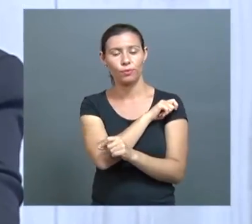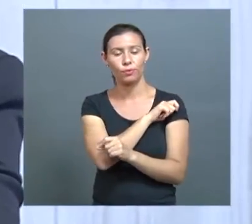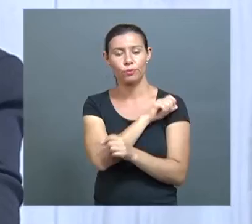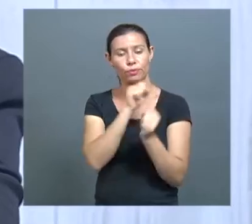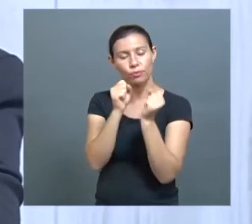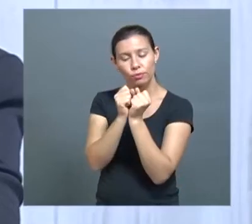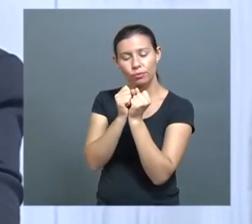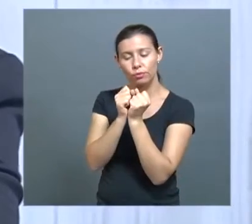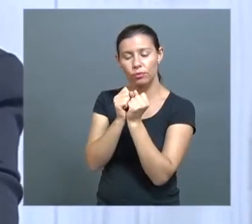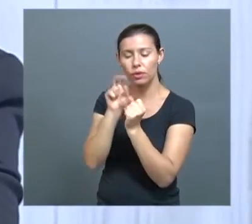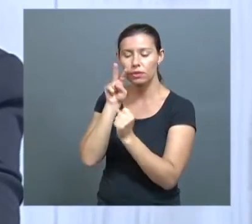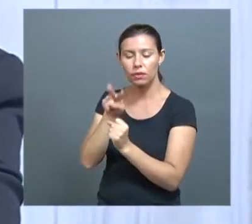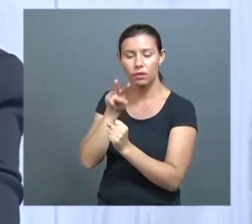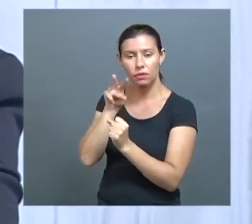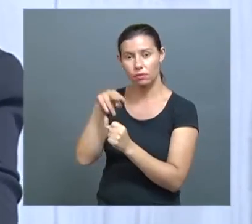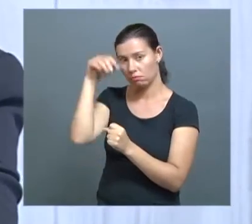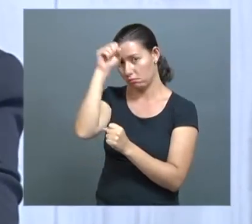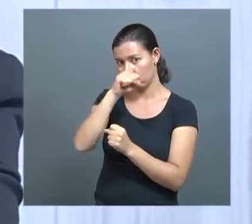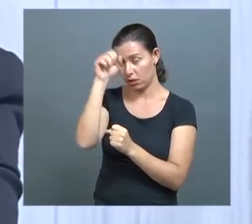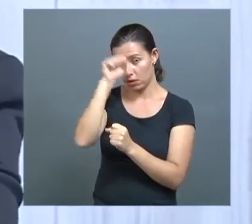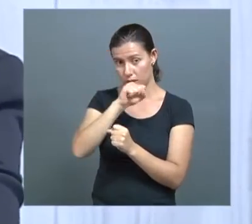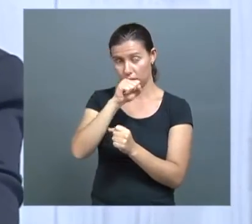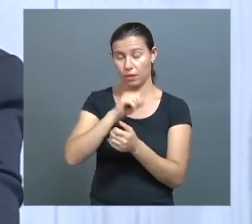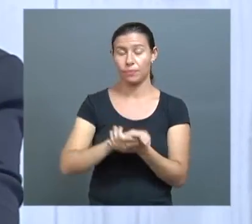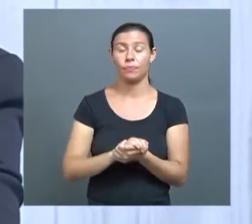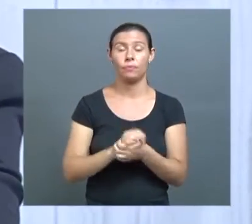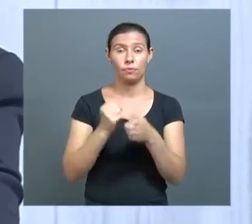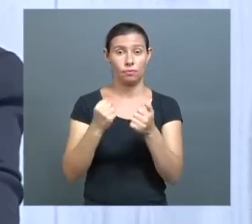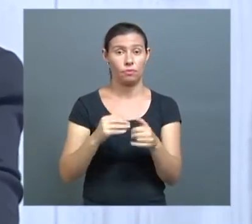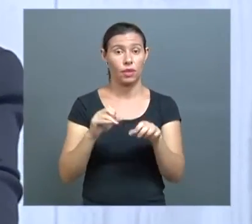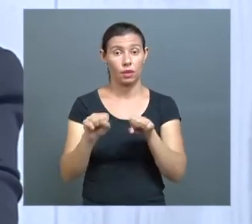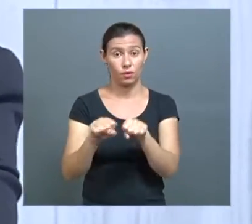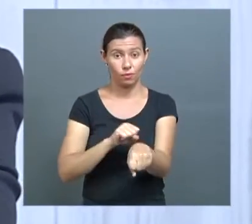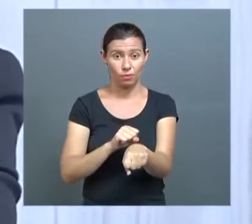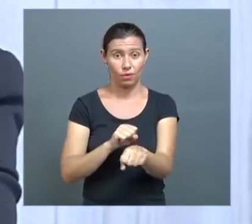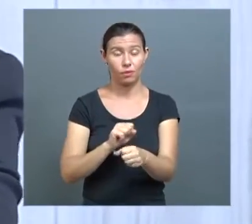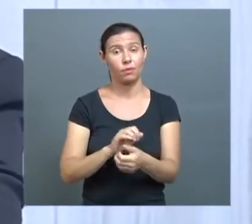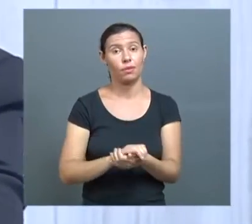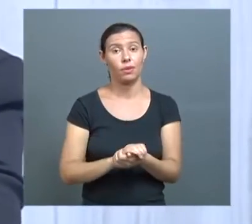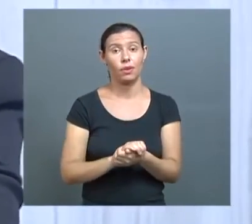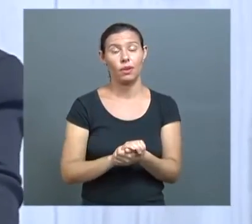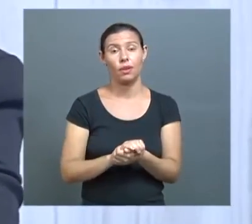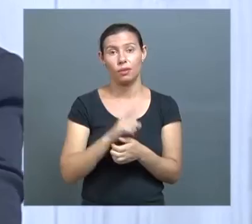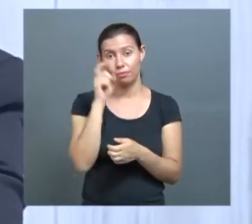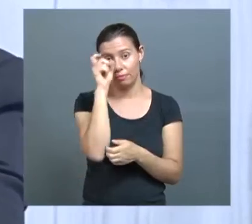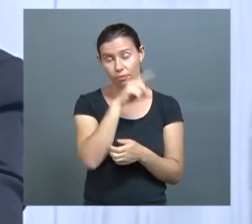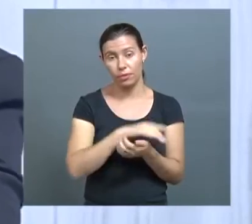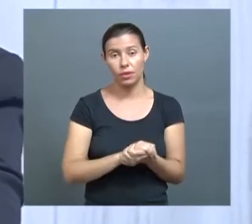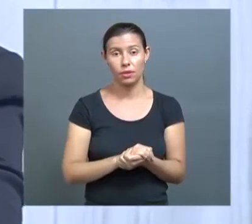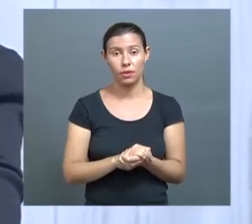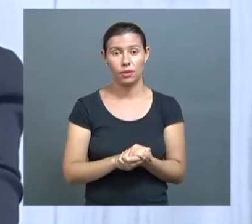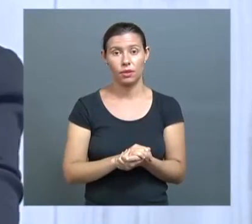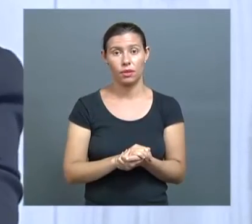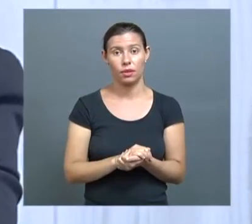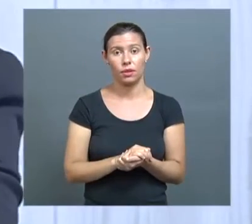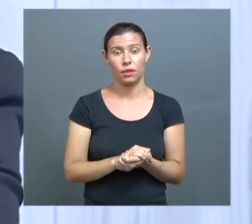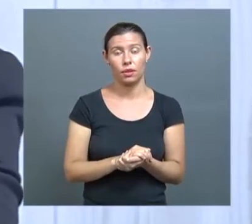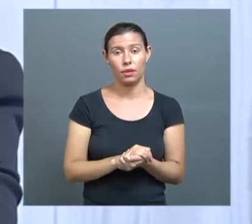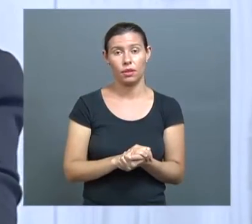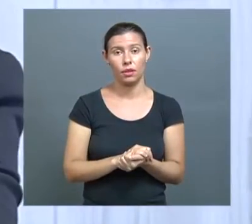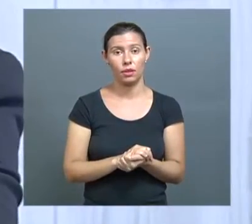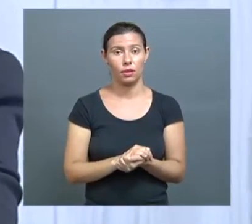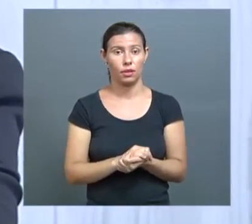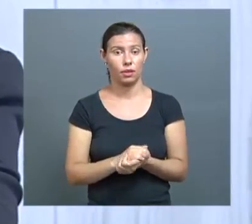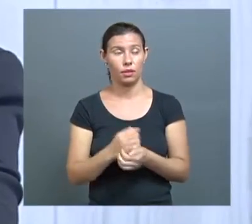da importância e do impacto disso na formação dos alunos, porque nas clínicas do hospital odontológico a aluna atende e faz procedimentos